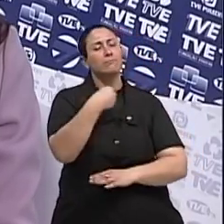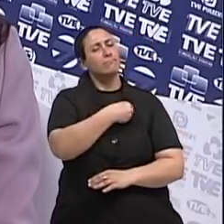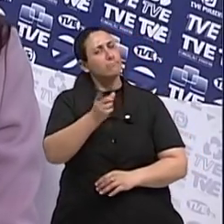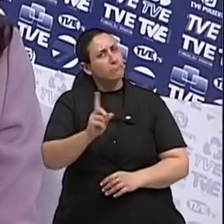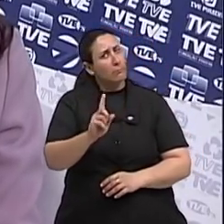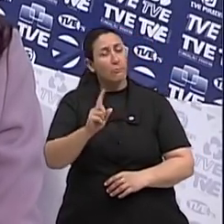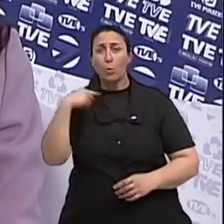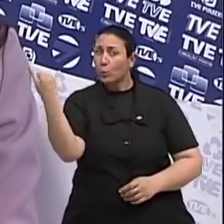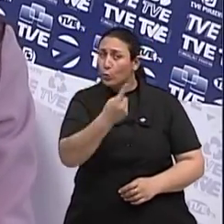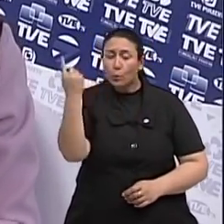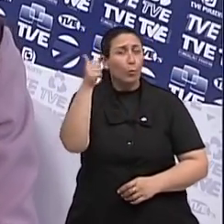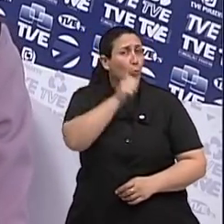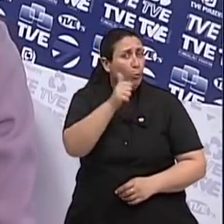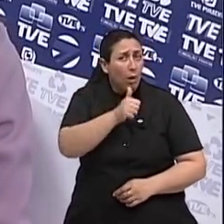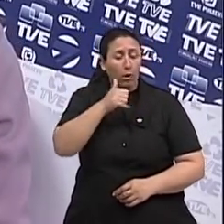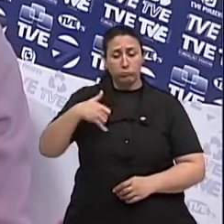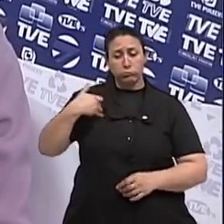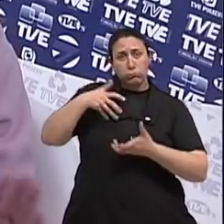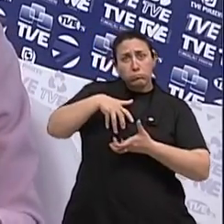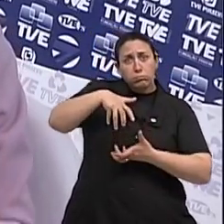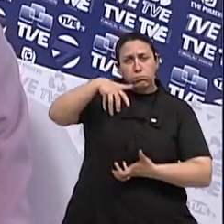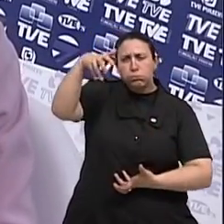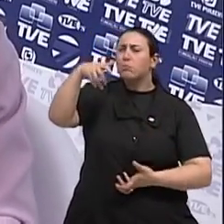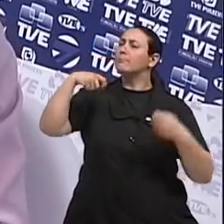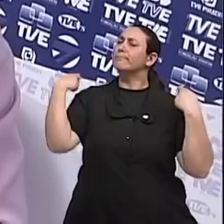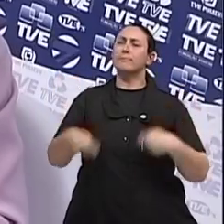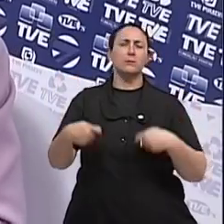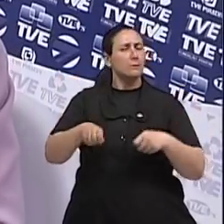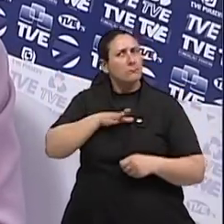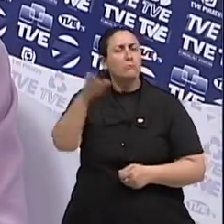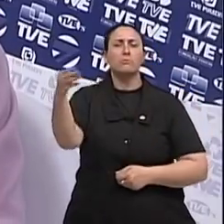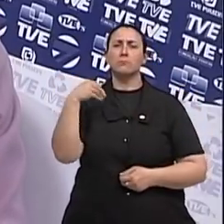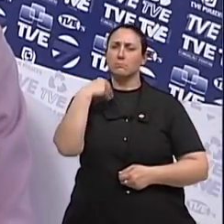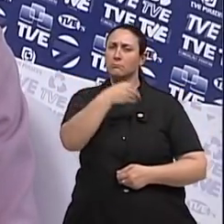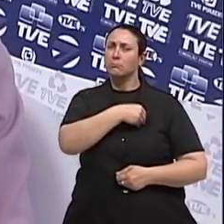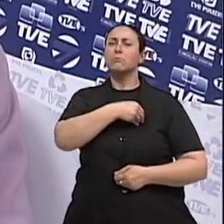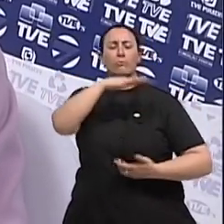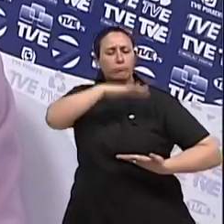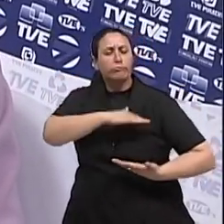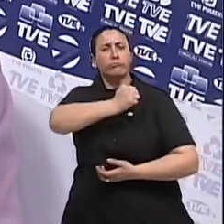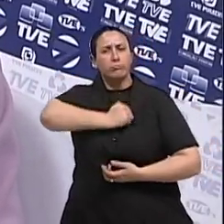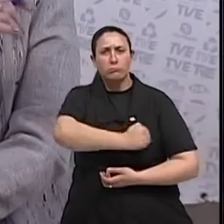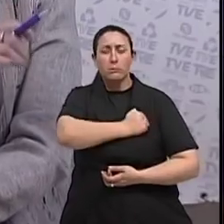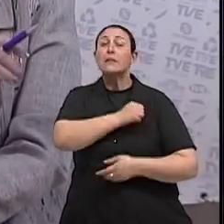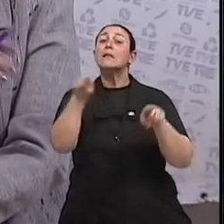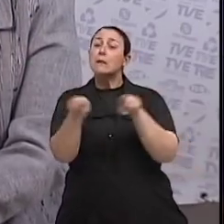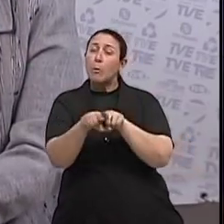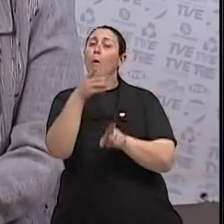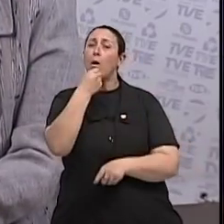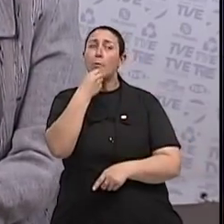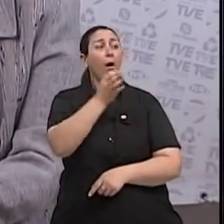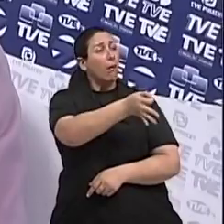e estar envelhecendo já significa risco para ter câncer de mama. E o homem também tem câncer de Pois é, e o homem